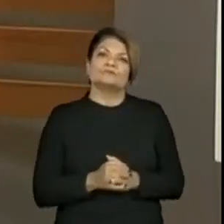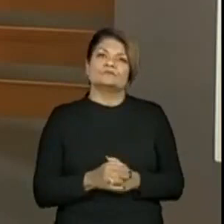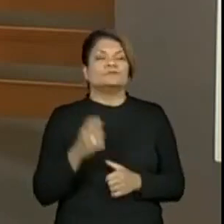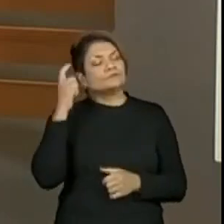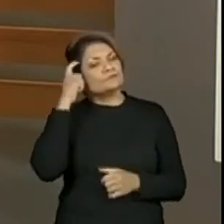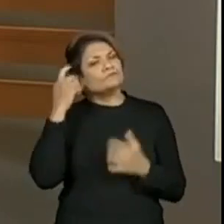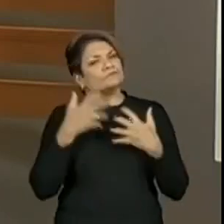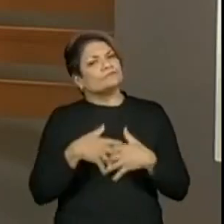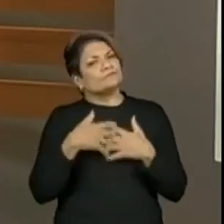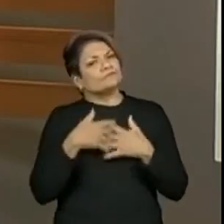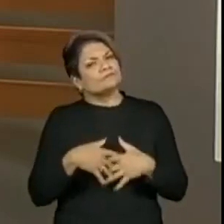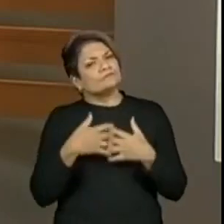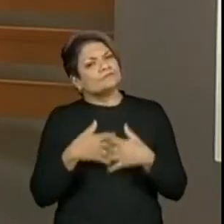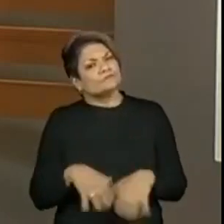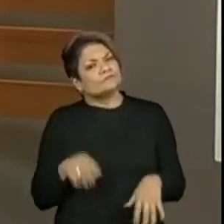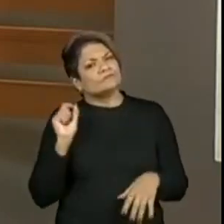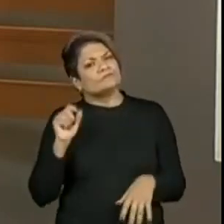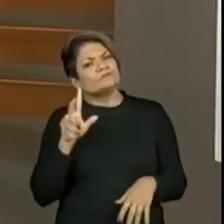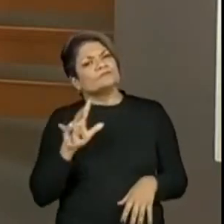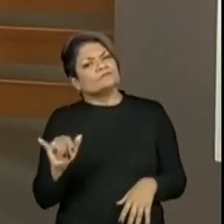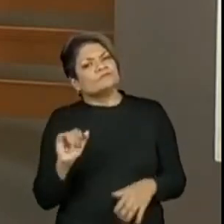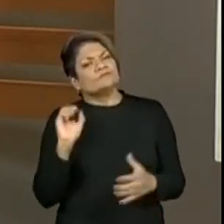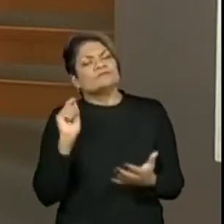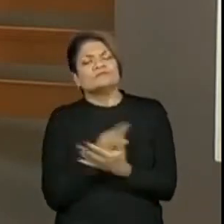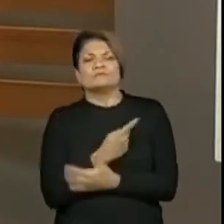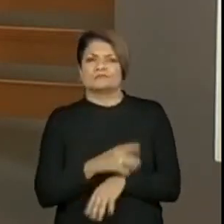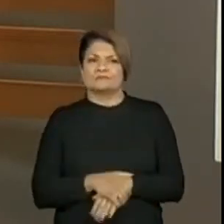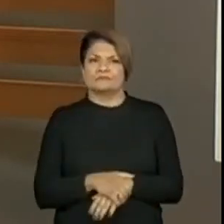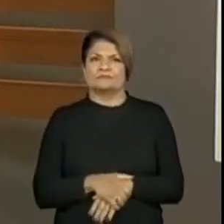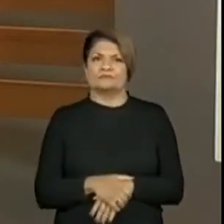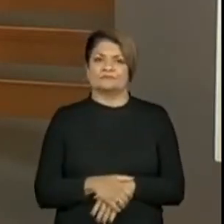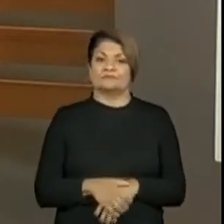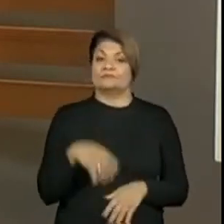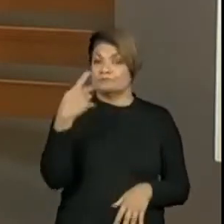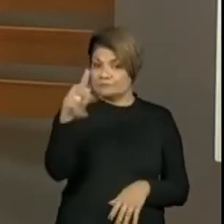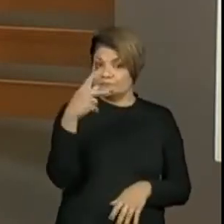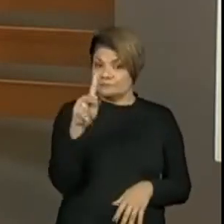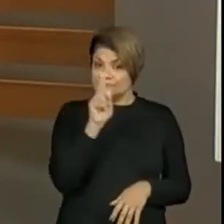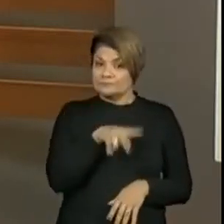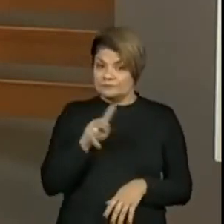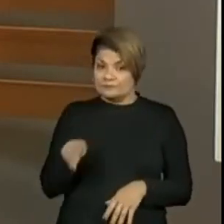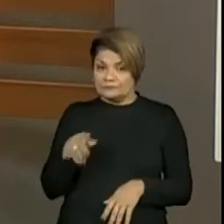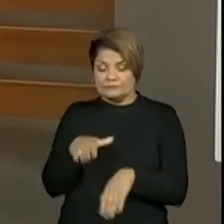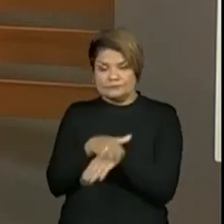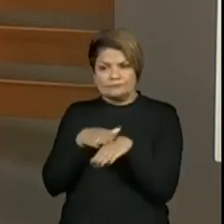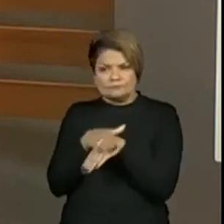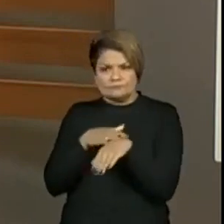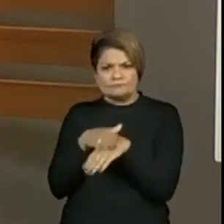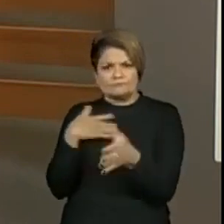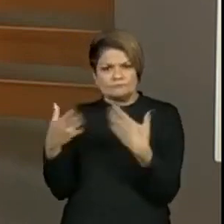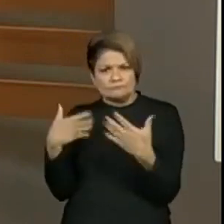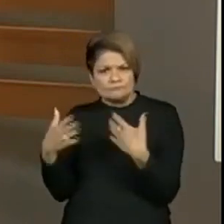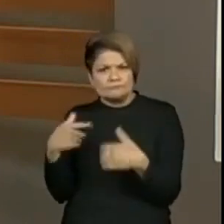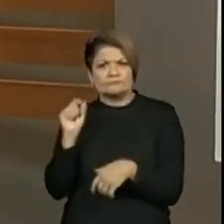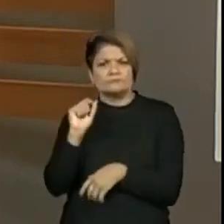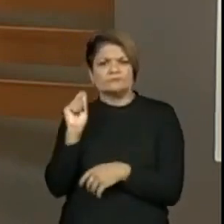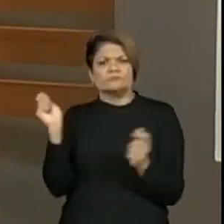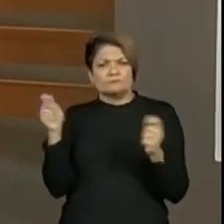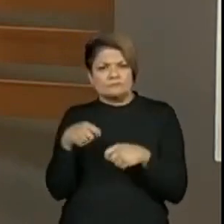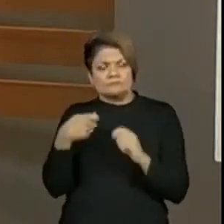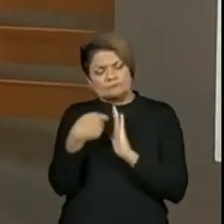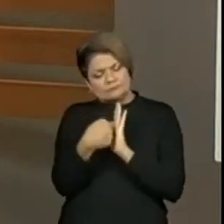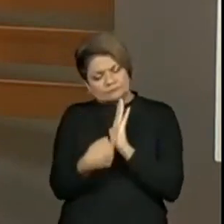que vai acontecer? Já vai conversando com o seu professor, para o seu professor trazer aqui no chat para a gente. O a gente pode falar desse noturno, desse gael,